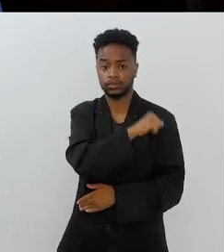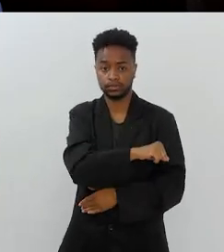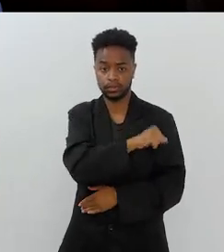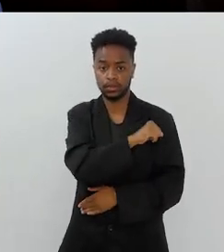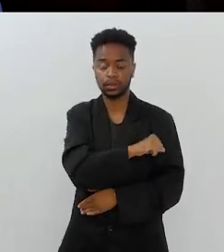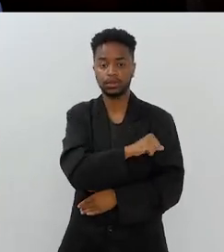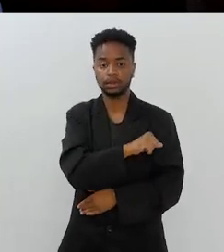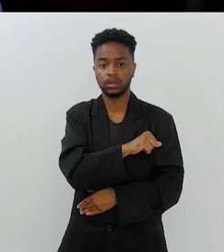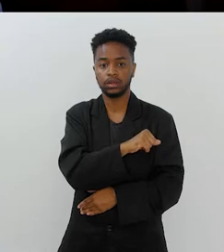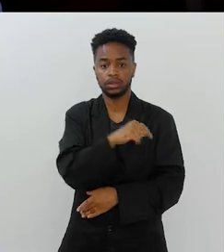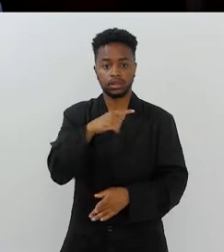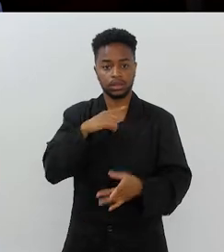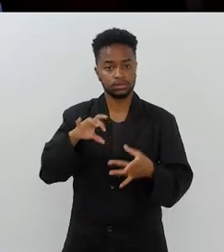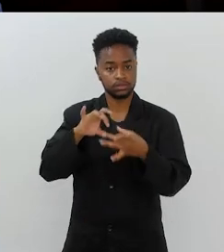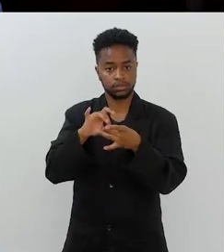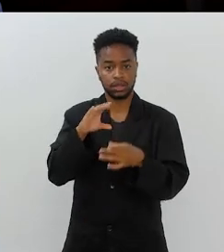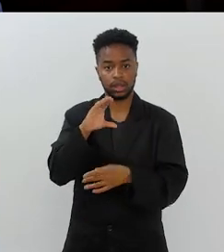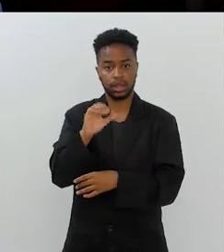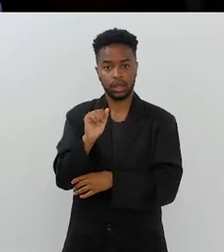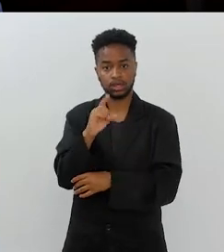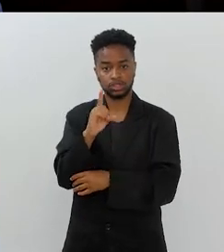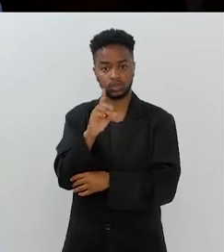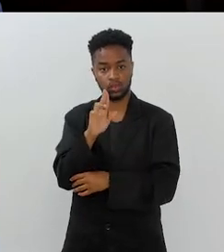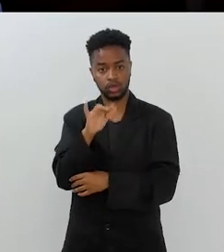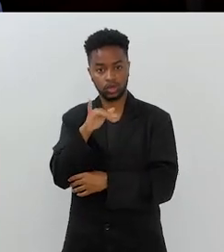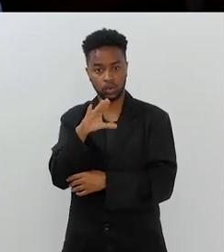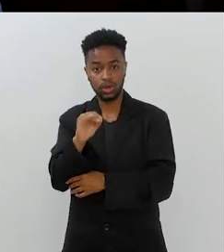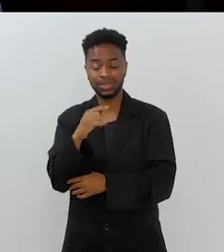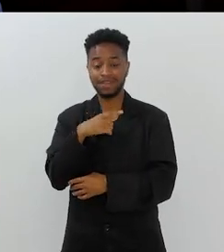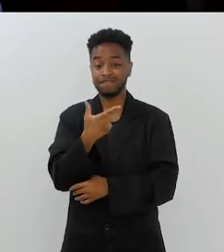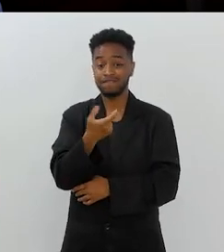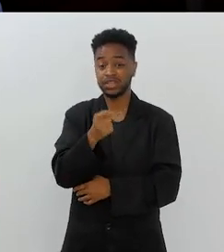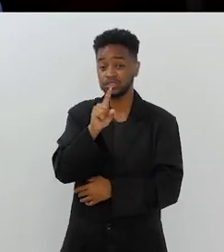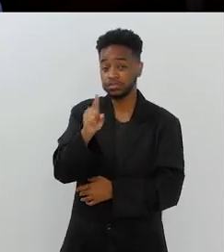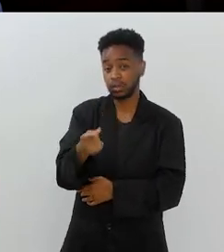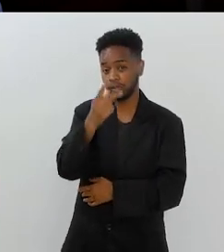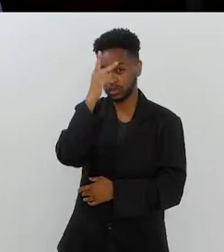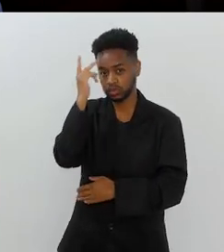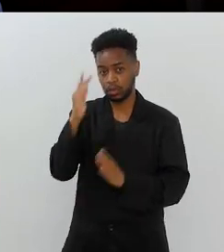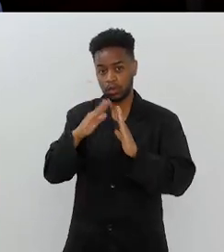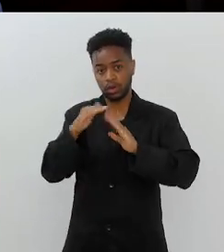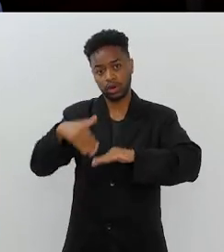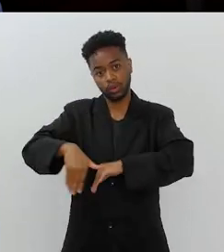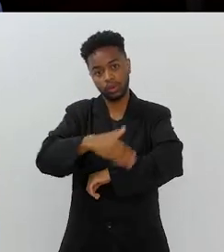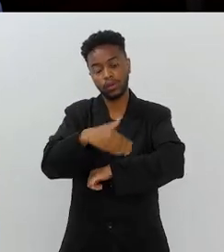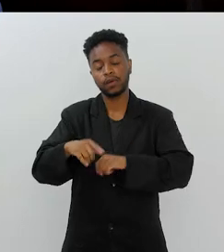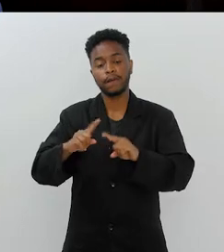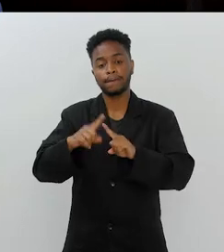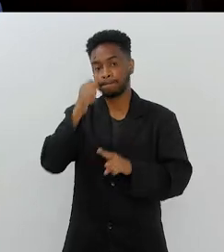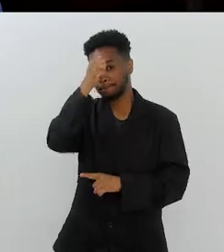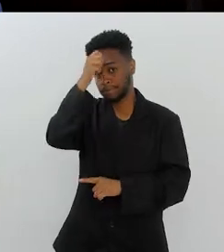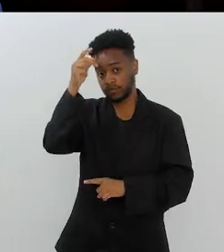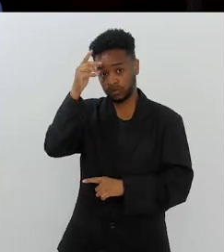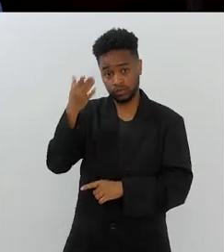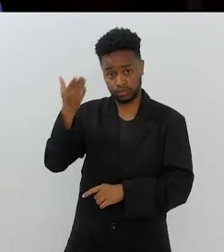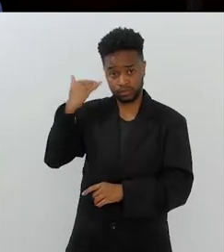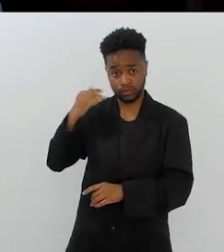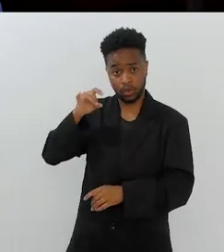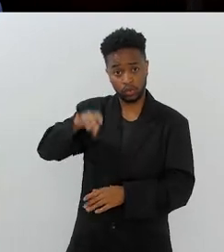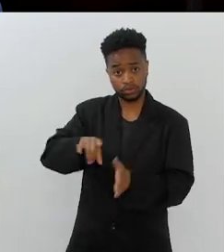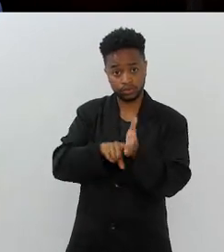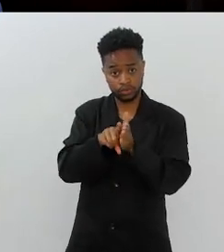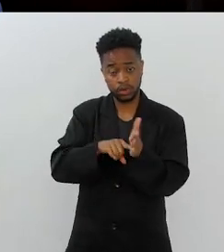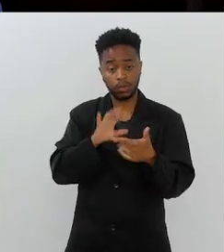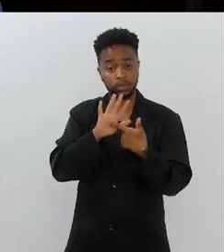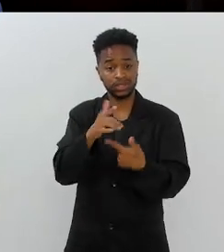no Rio de Janeiro, a partir do Cade Único, nós estamos com 20 mil moradores de rua, enquanto a prefeitura, no seu último